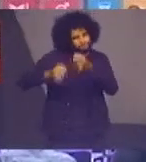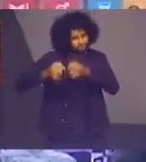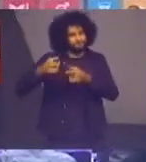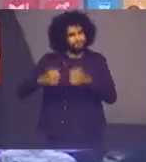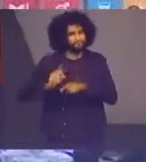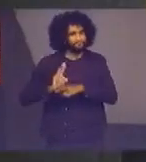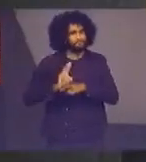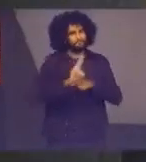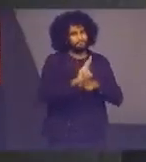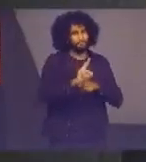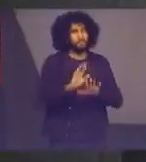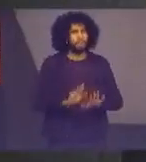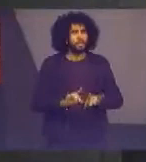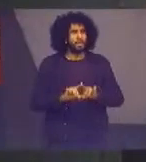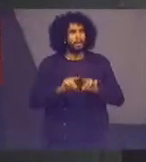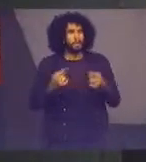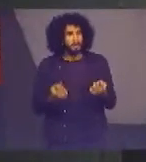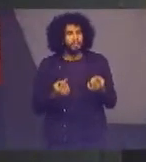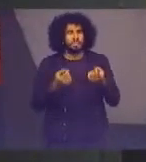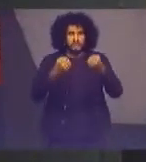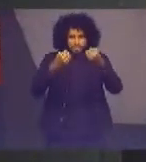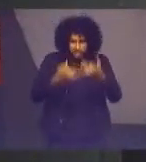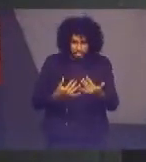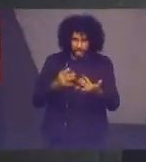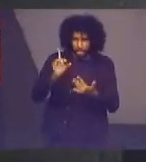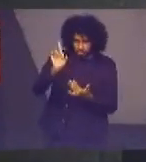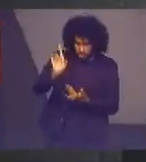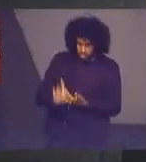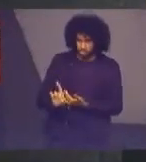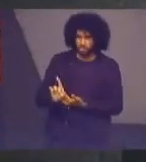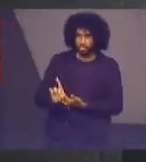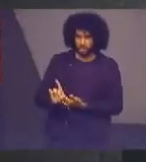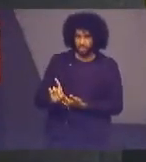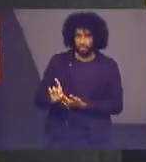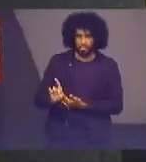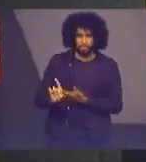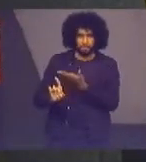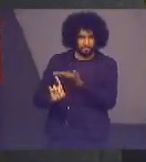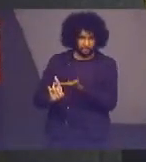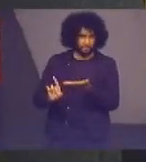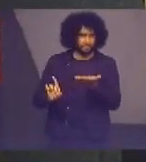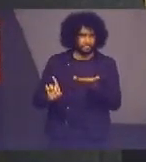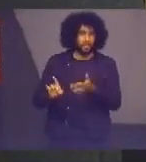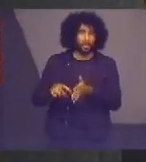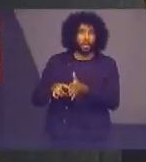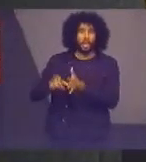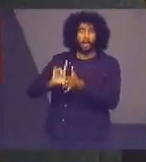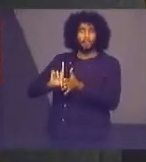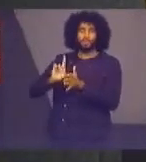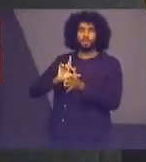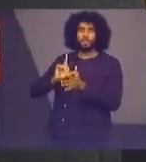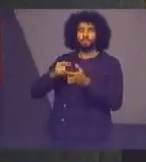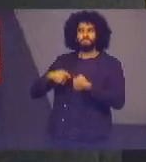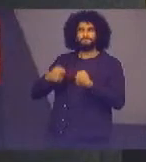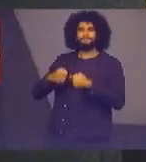Mas para falar desses direitos, eu antes tenho que falar do ser humano.